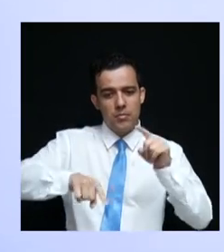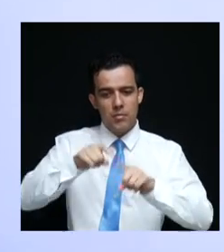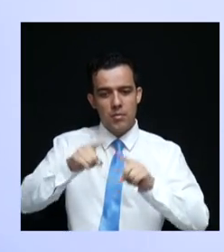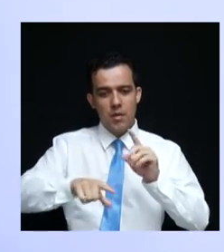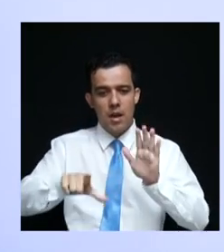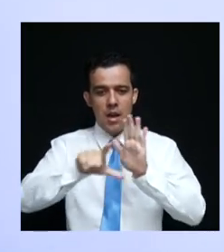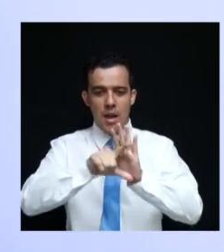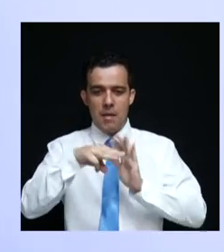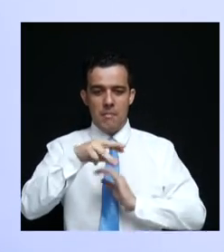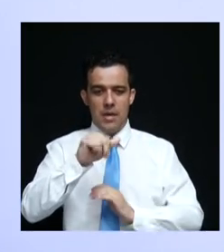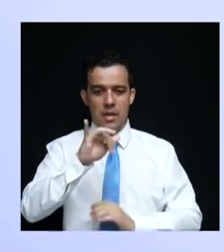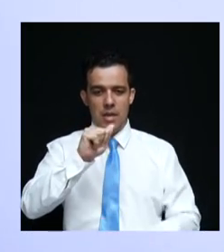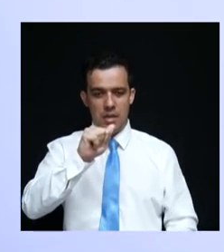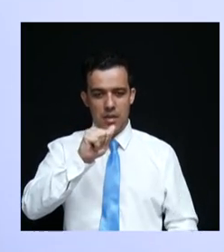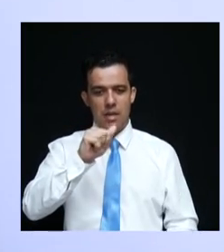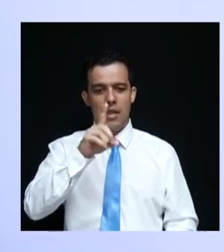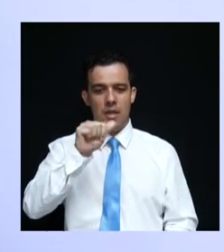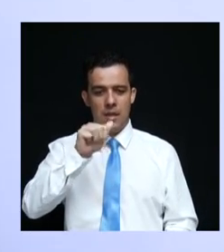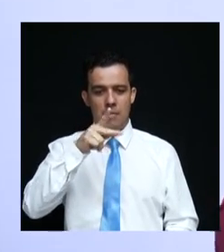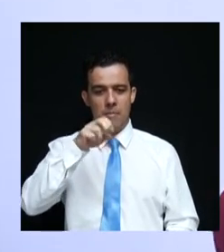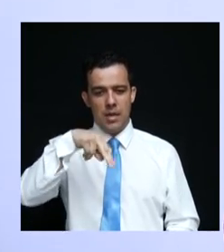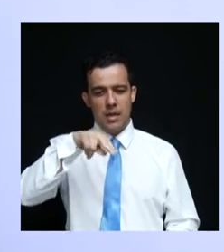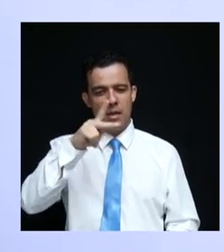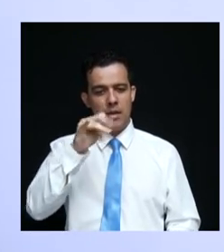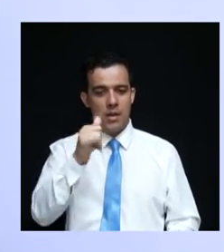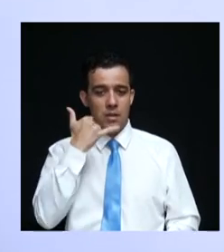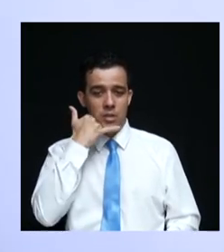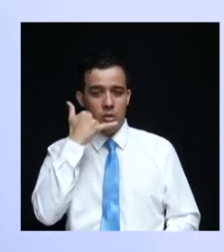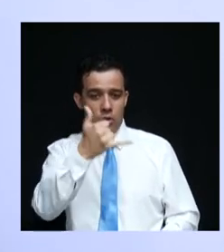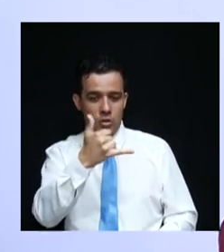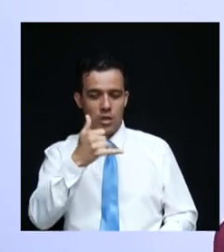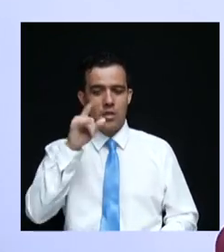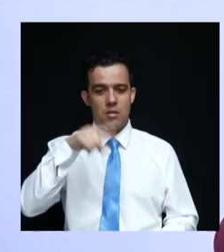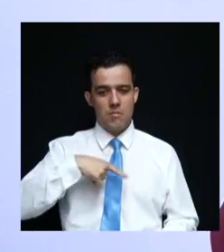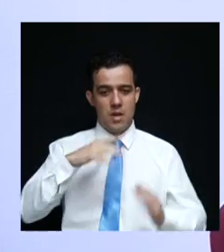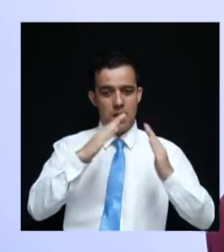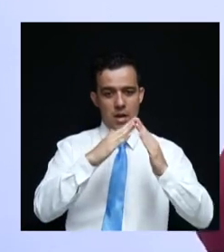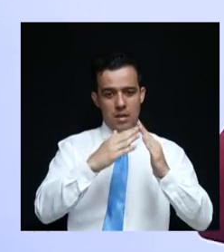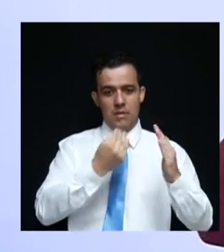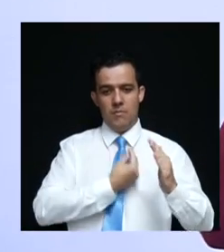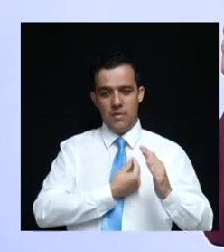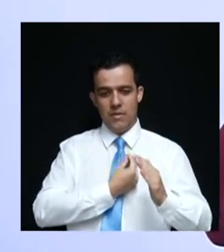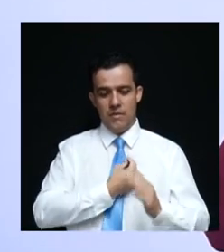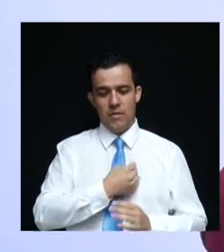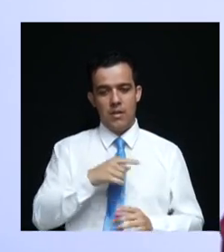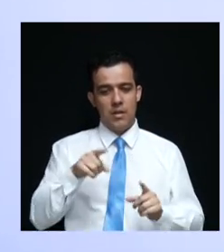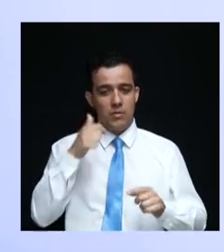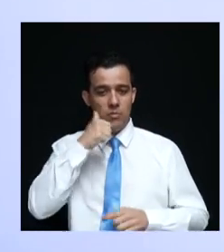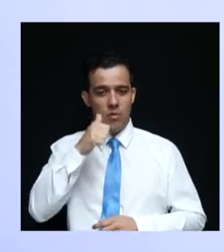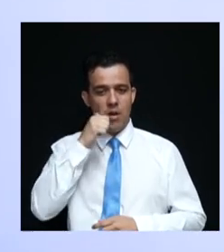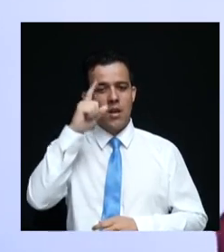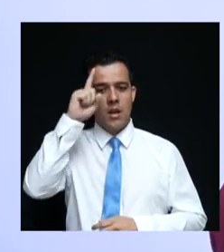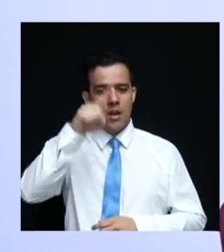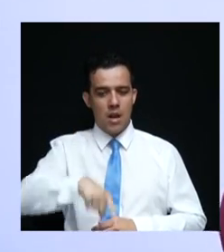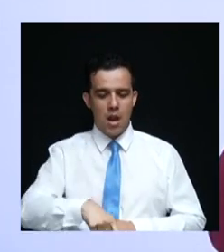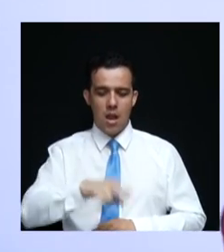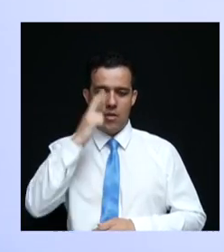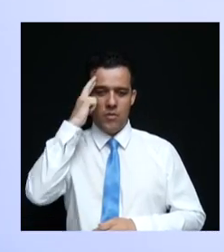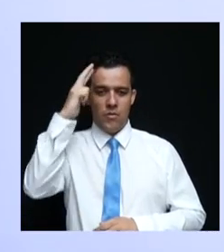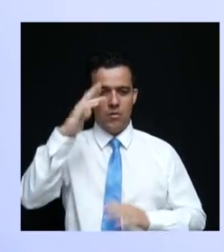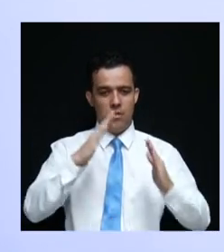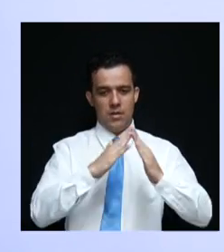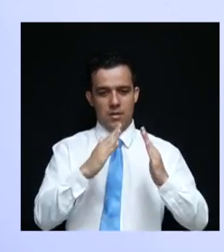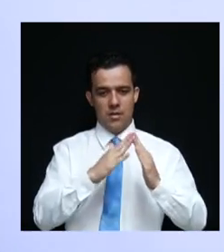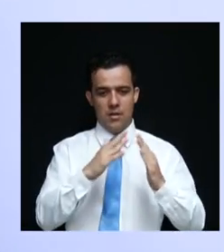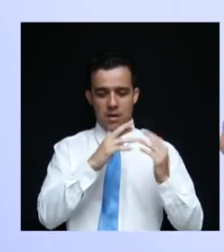a Lei Maria da Penha, o Disque 180, no Minha Casa Minha Vida, as mulheres eram a titular da casa. Construiu